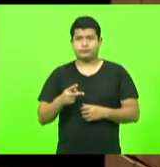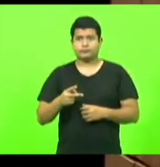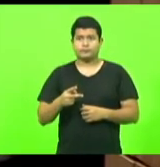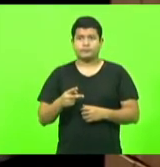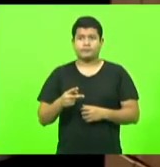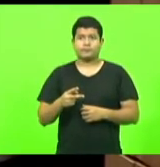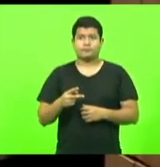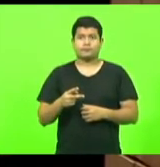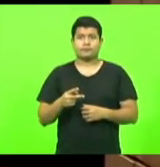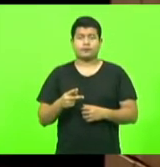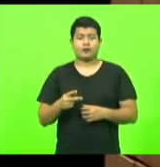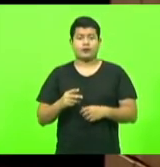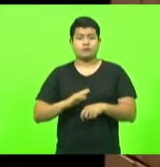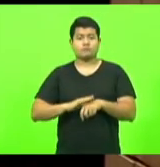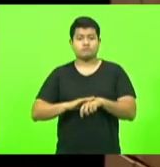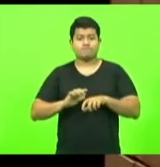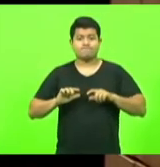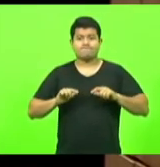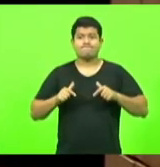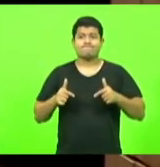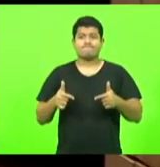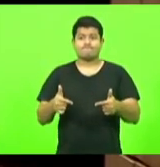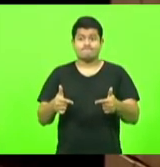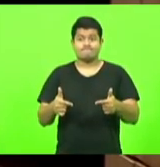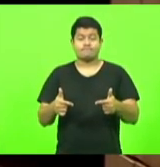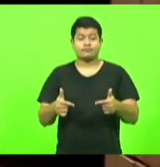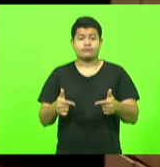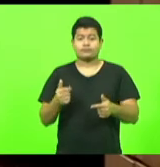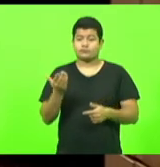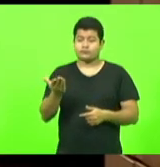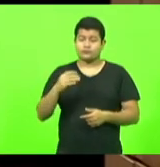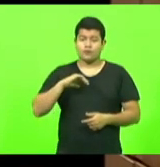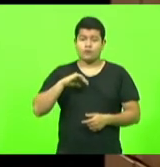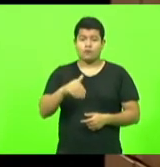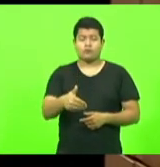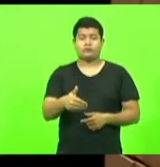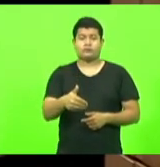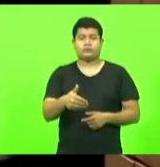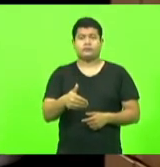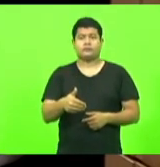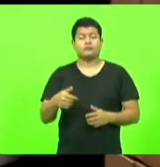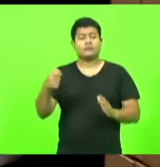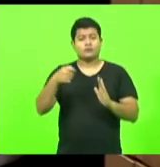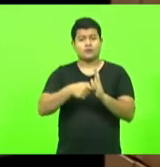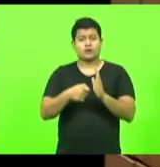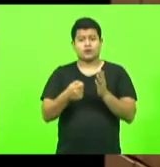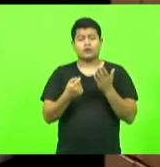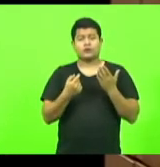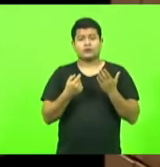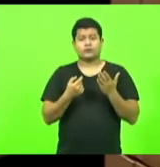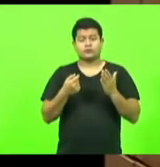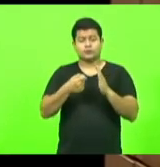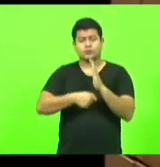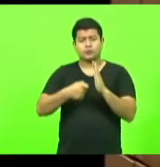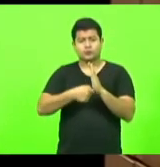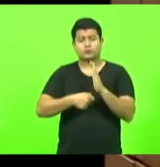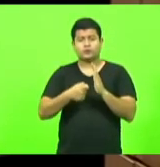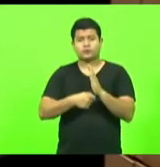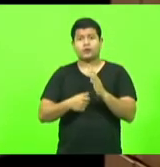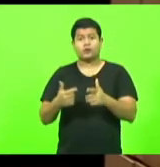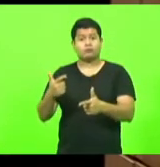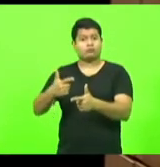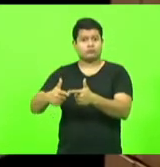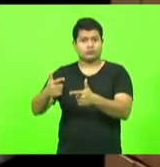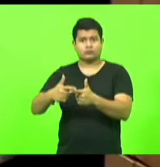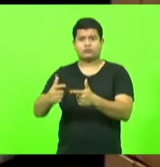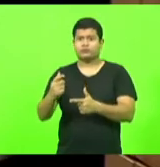pela iniciativa pela tua coragem de enfrentar um problema tão sério